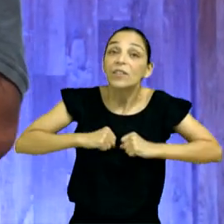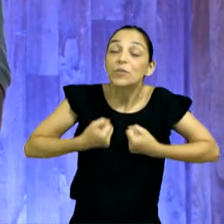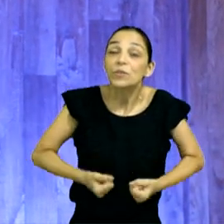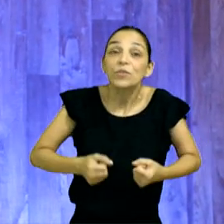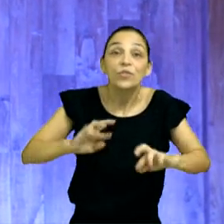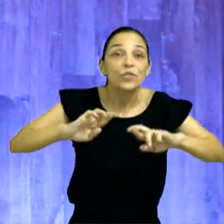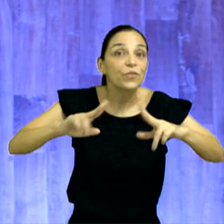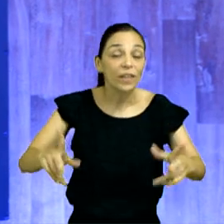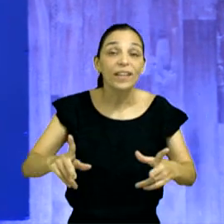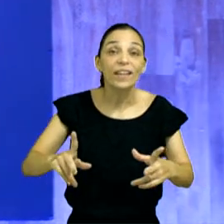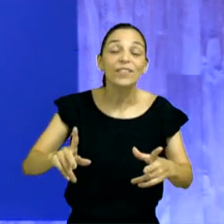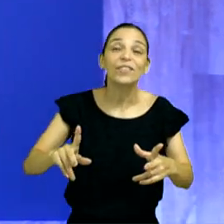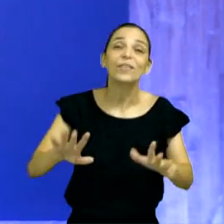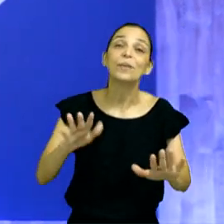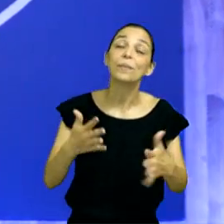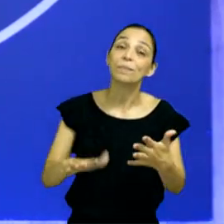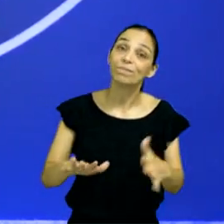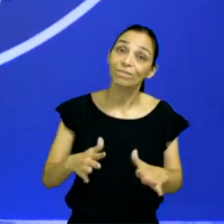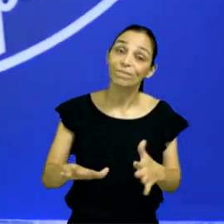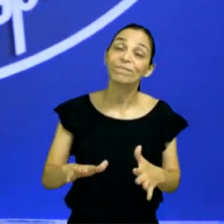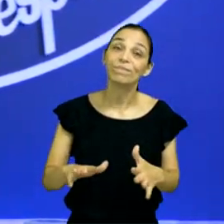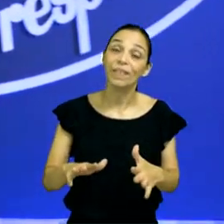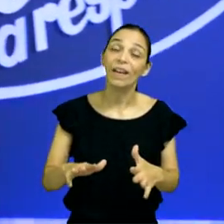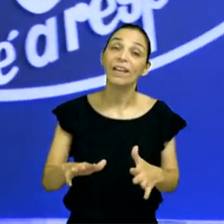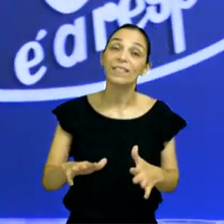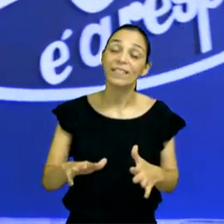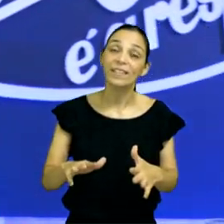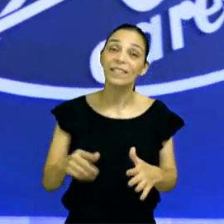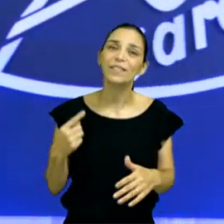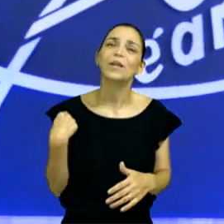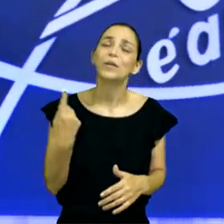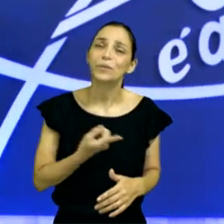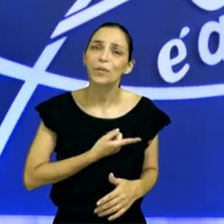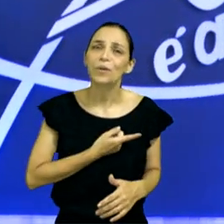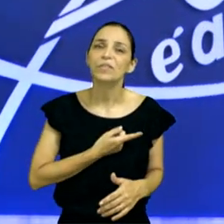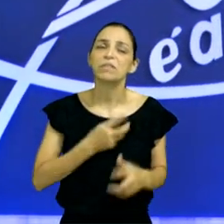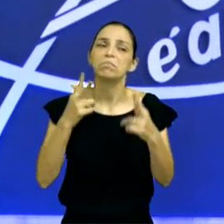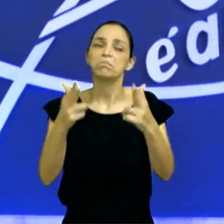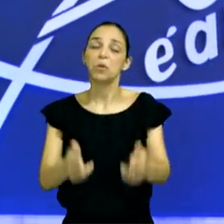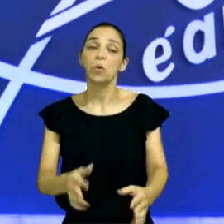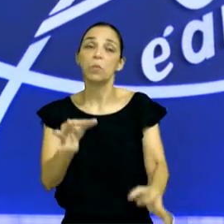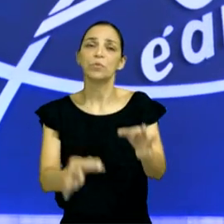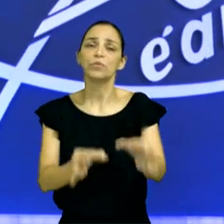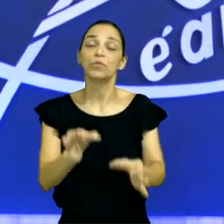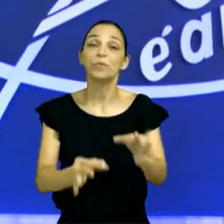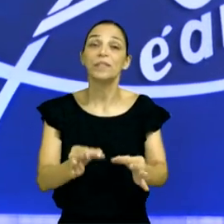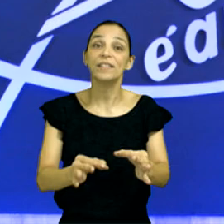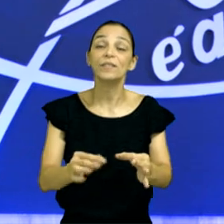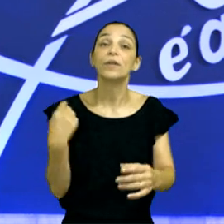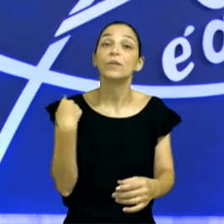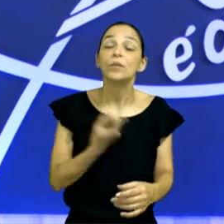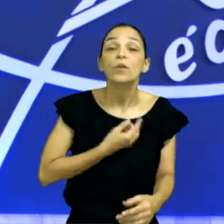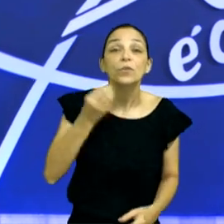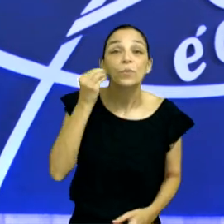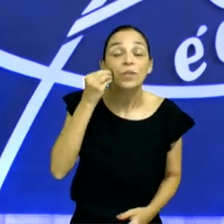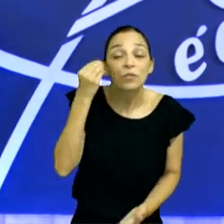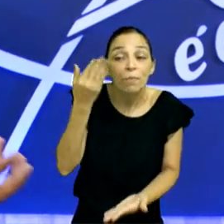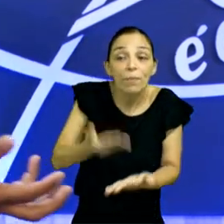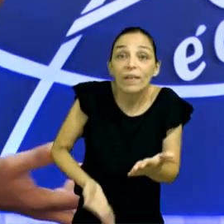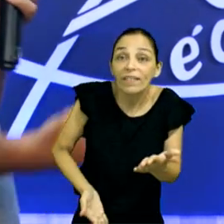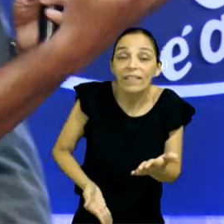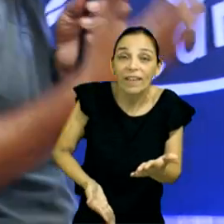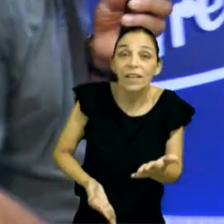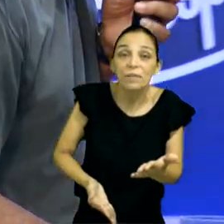a gente vira juiz, a gente perde a oportunidade diante do mestre, debaixo do nosso